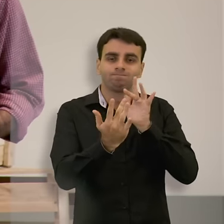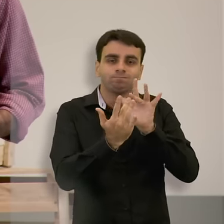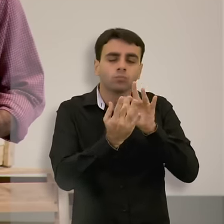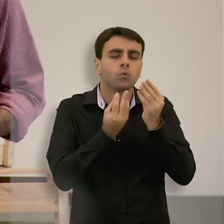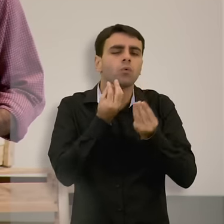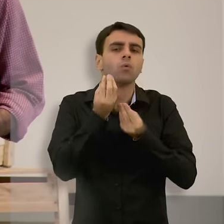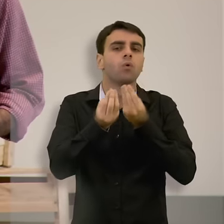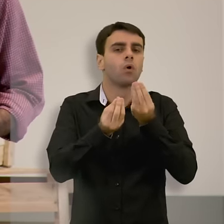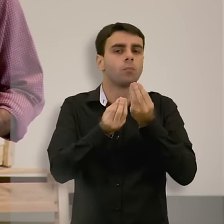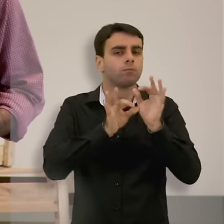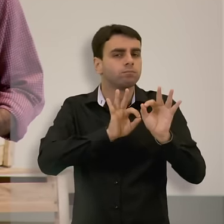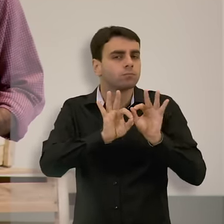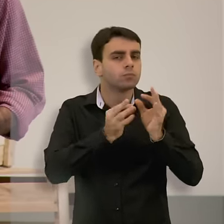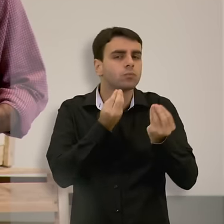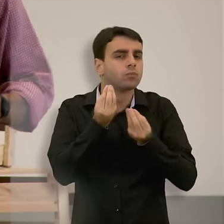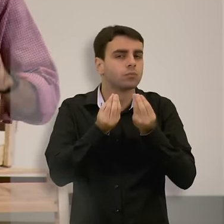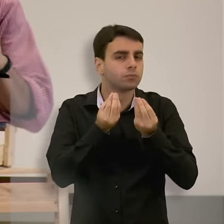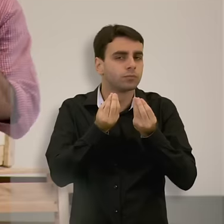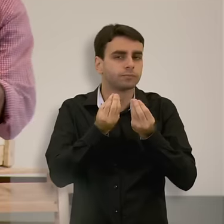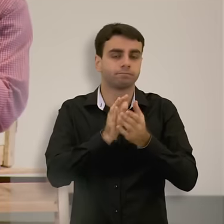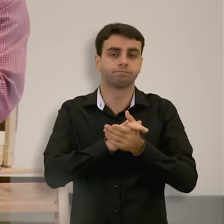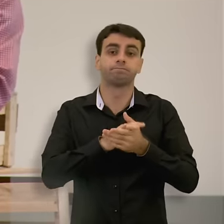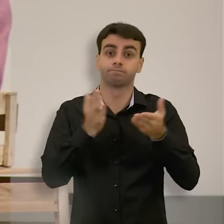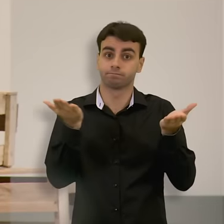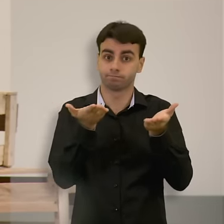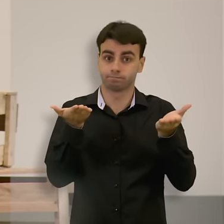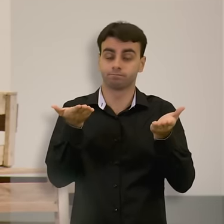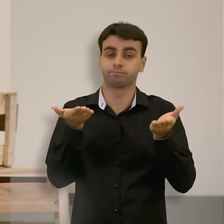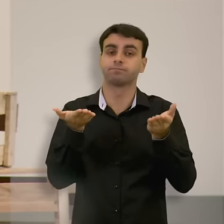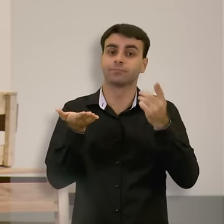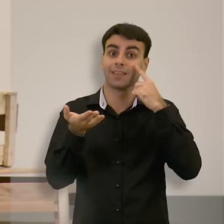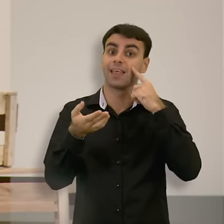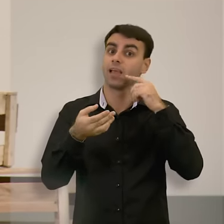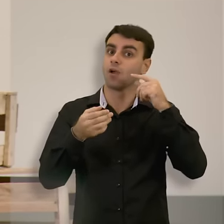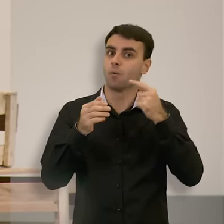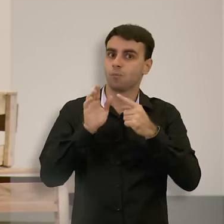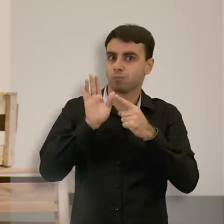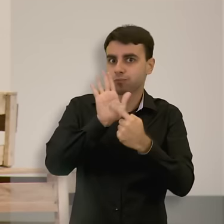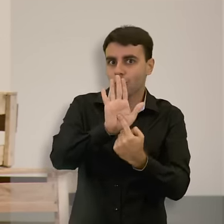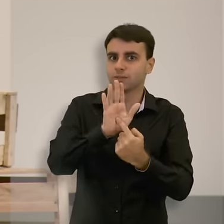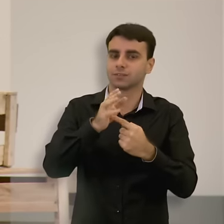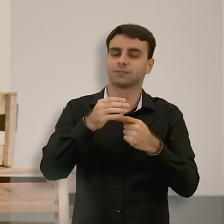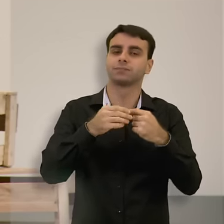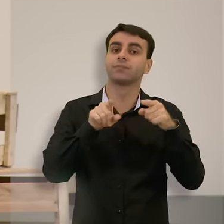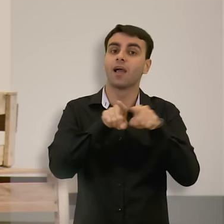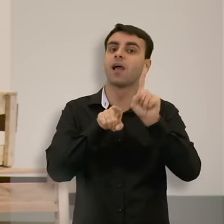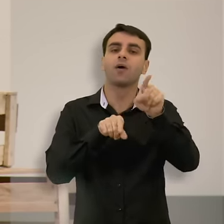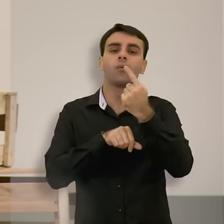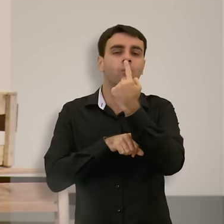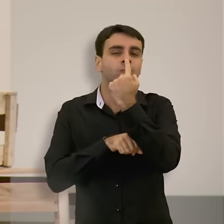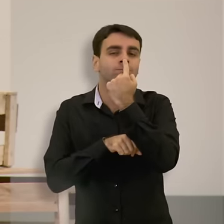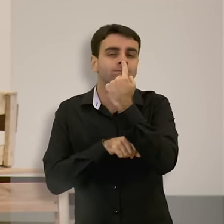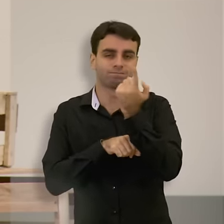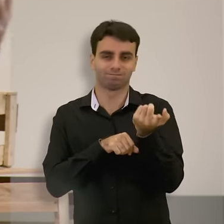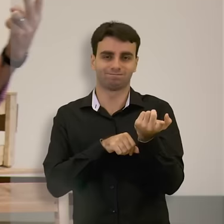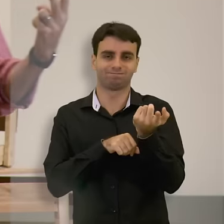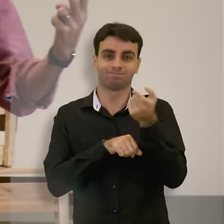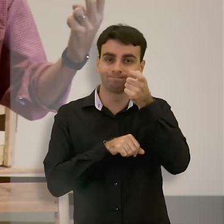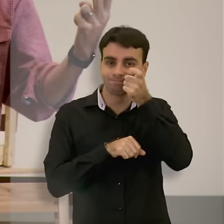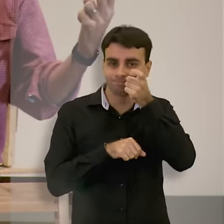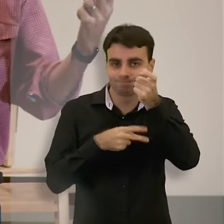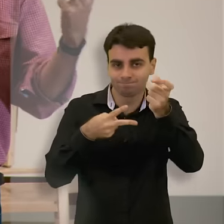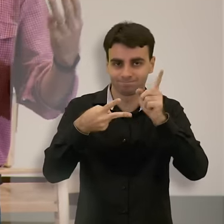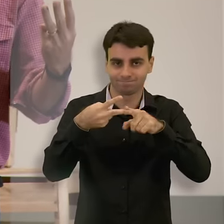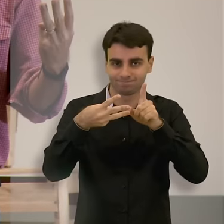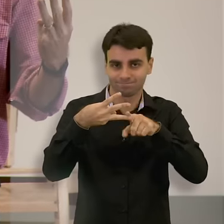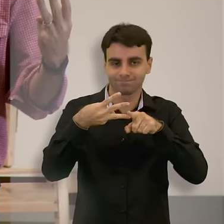envolver emocionalmente como profissionais. E aí eu queria chamar a atenção para três elementos. Empatia, atenção